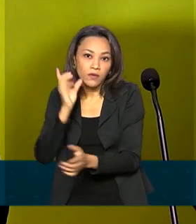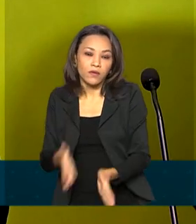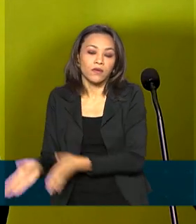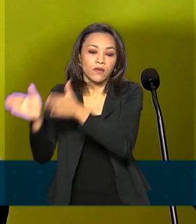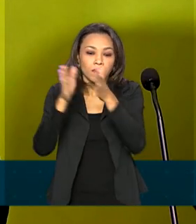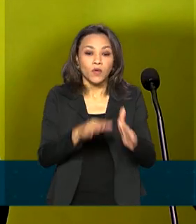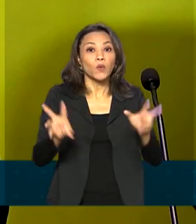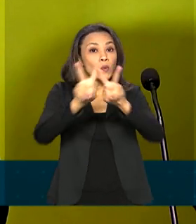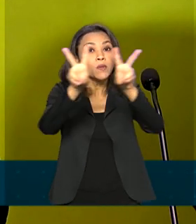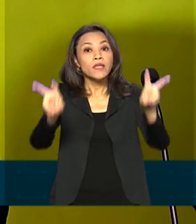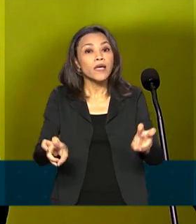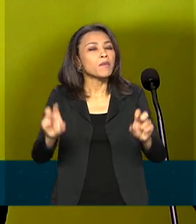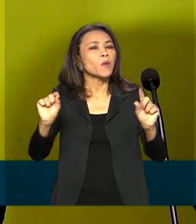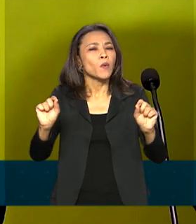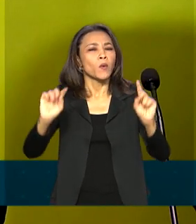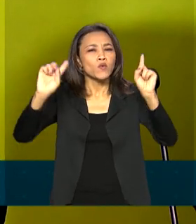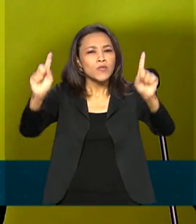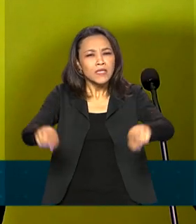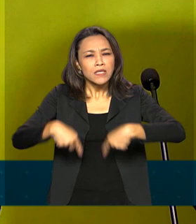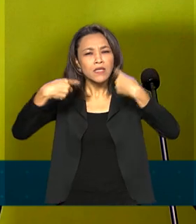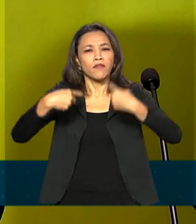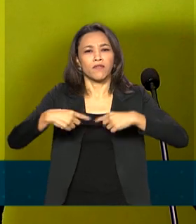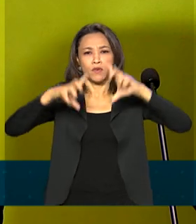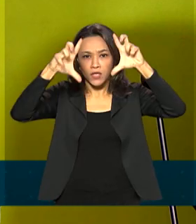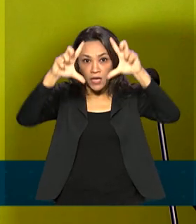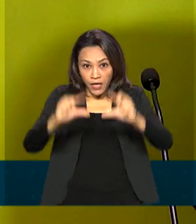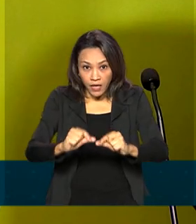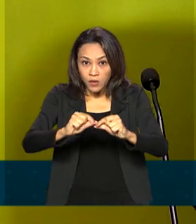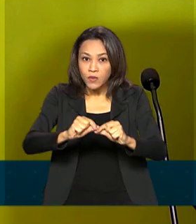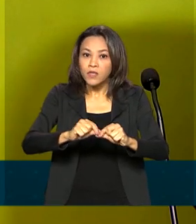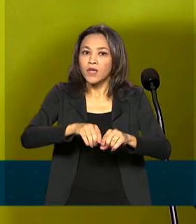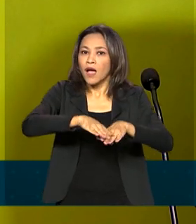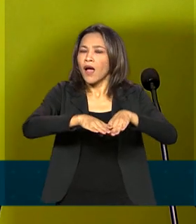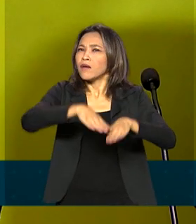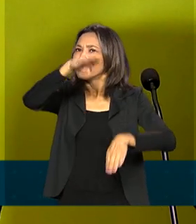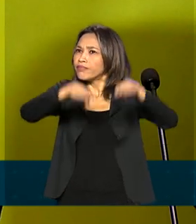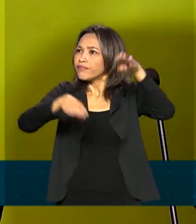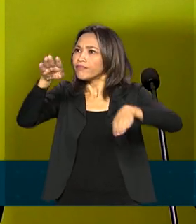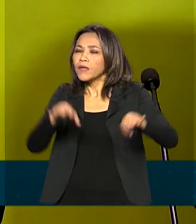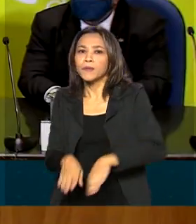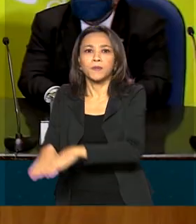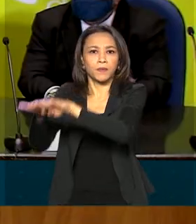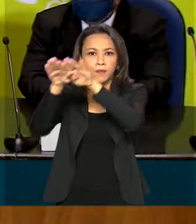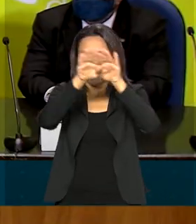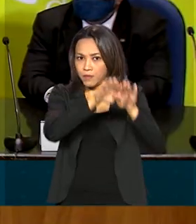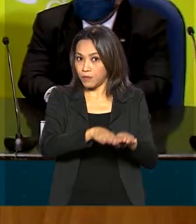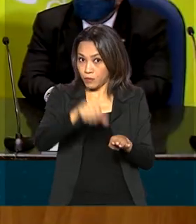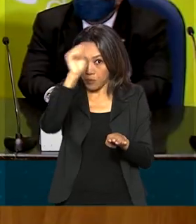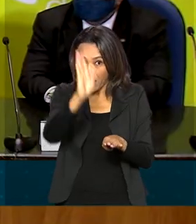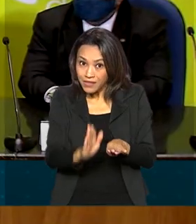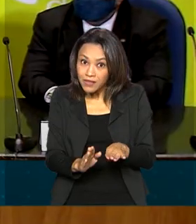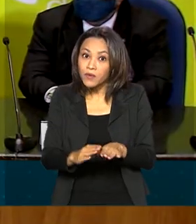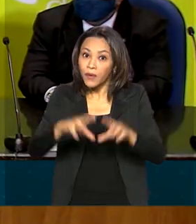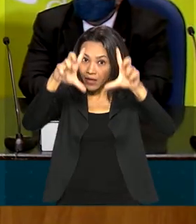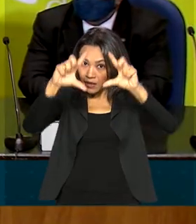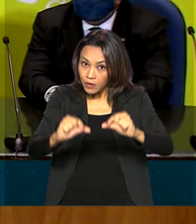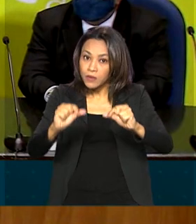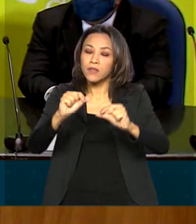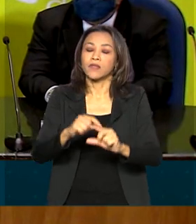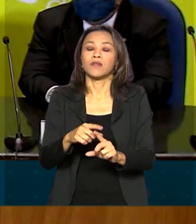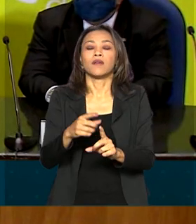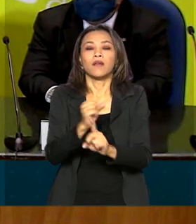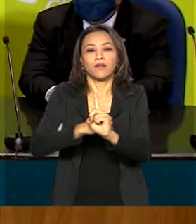redação foi o desafio de reduzir as desigualdades entre as regiões do Brasil. Dos 96 mil